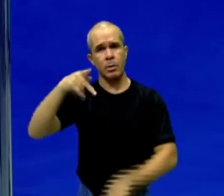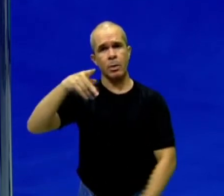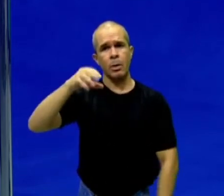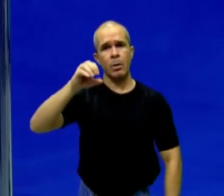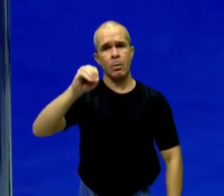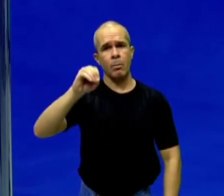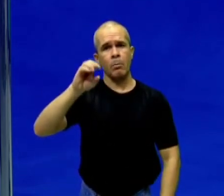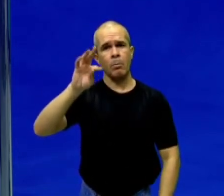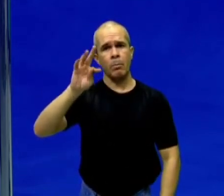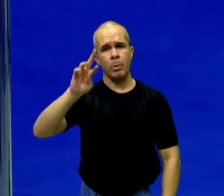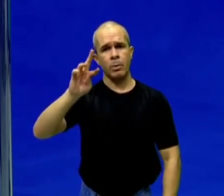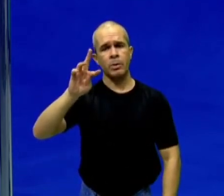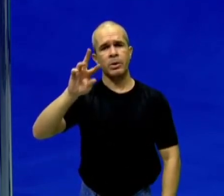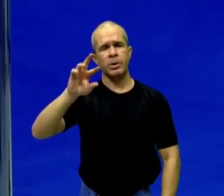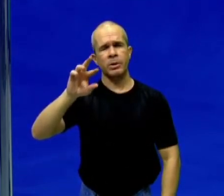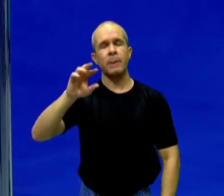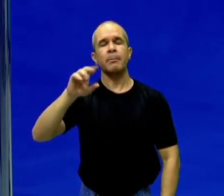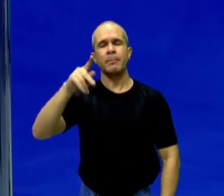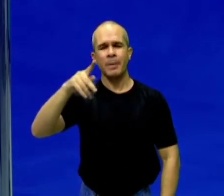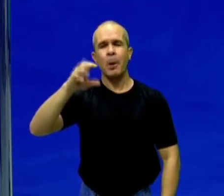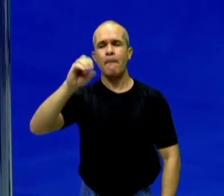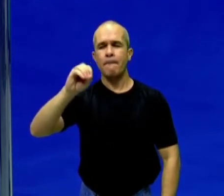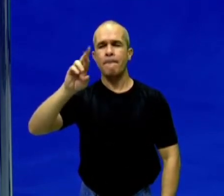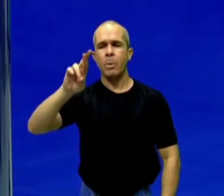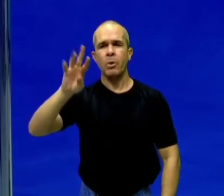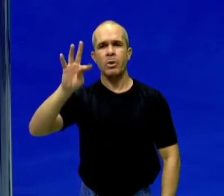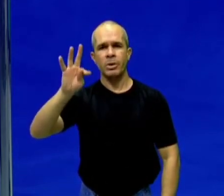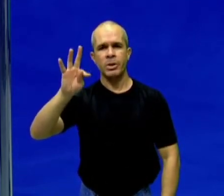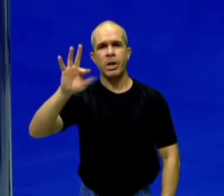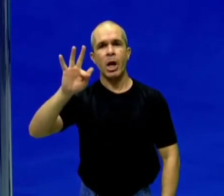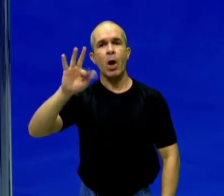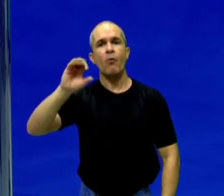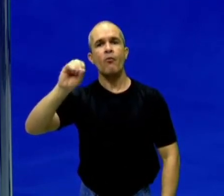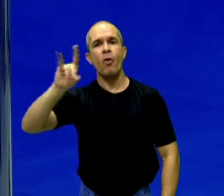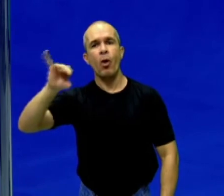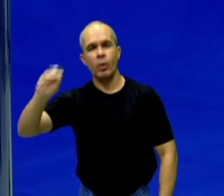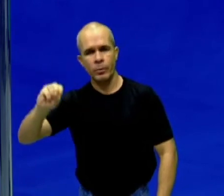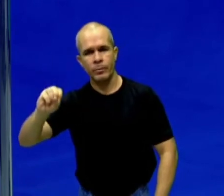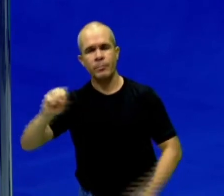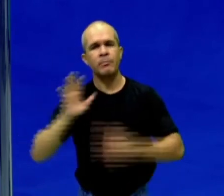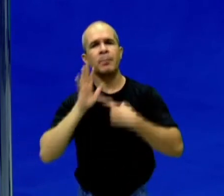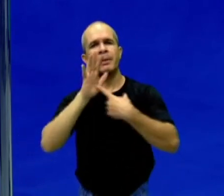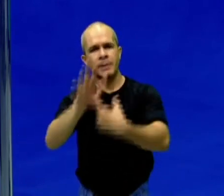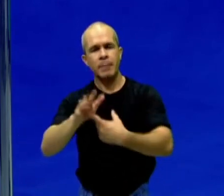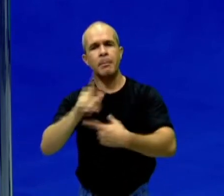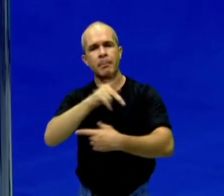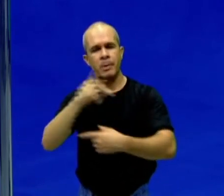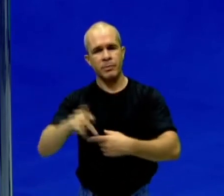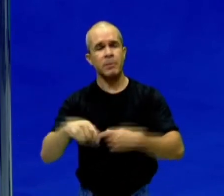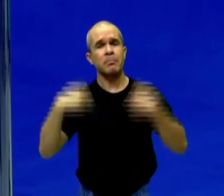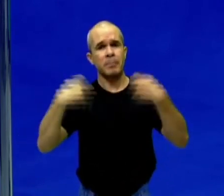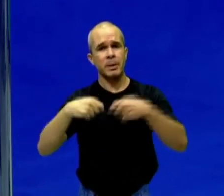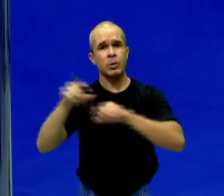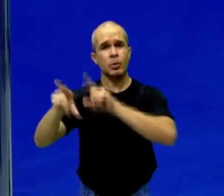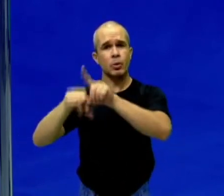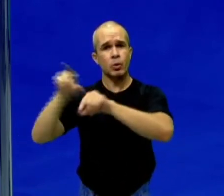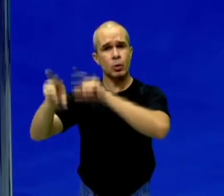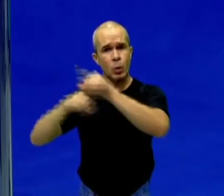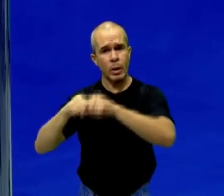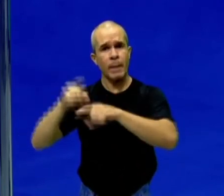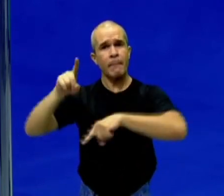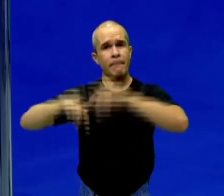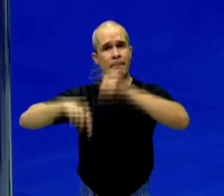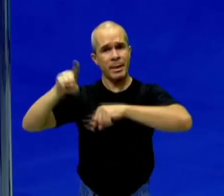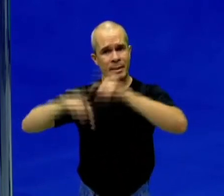para ser apresentado para os professores de vocês. Então, selecione o melhor material, faça assim,